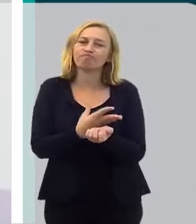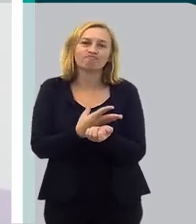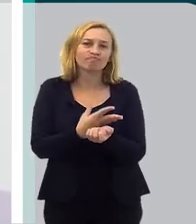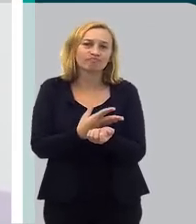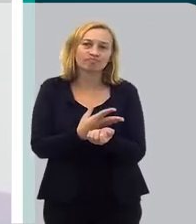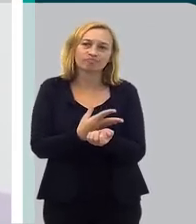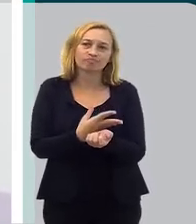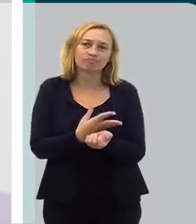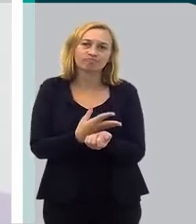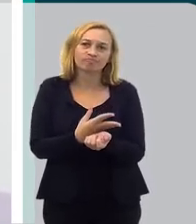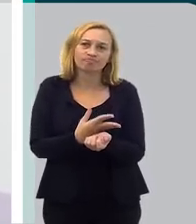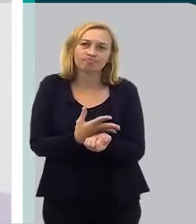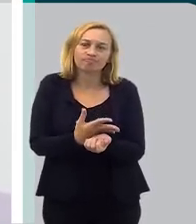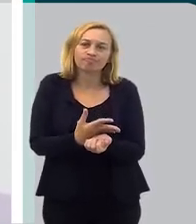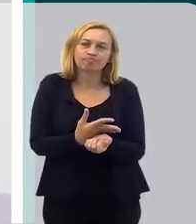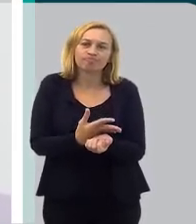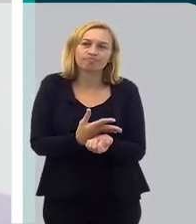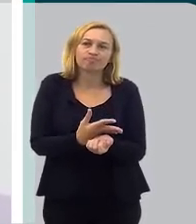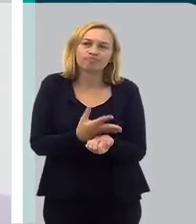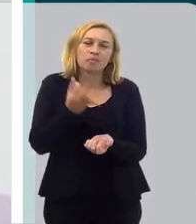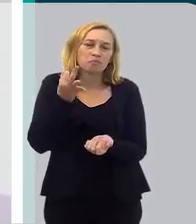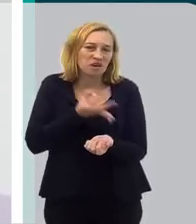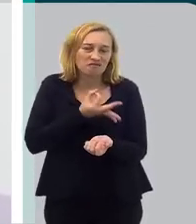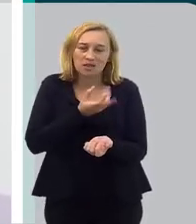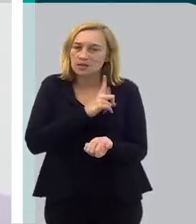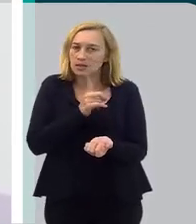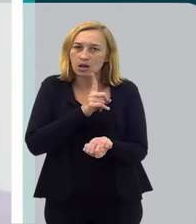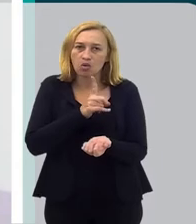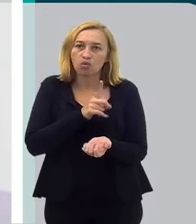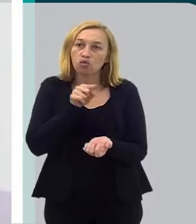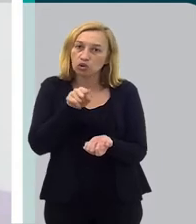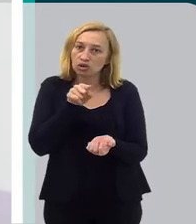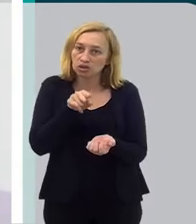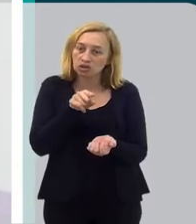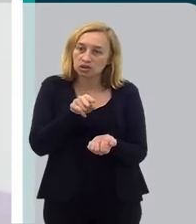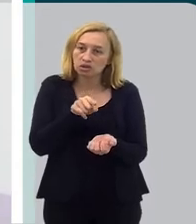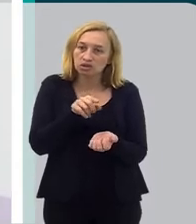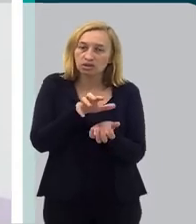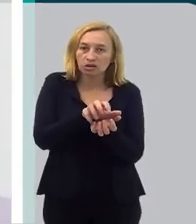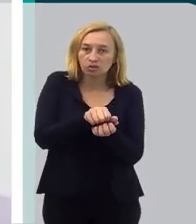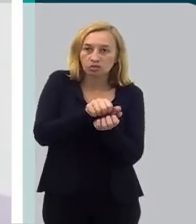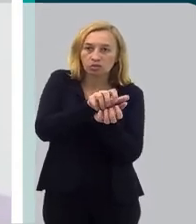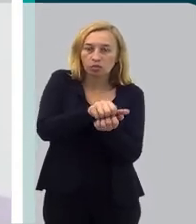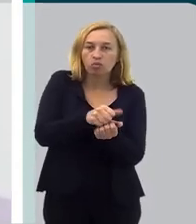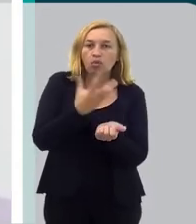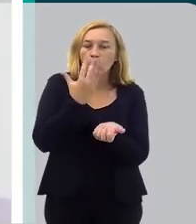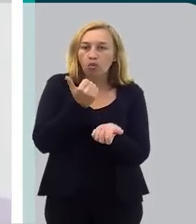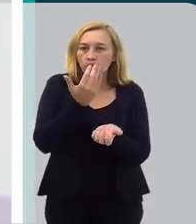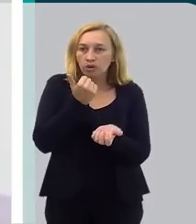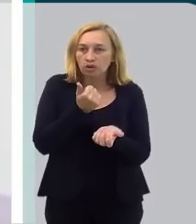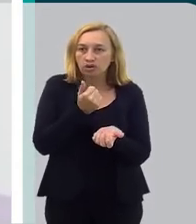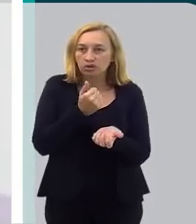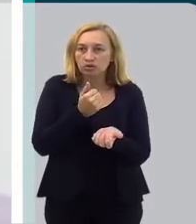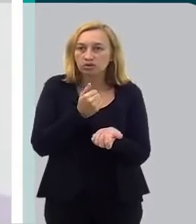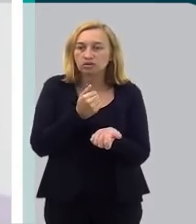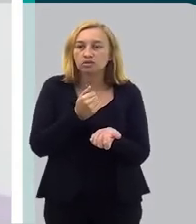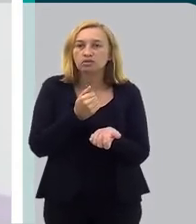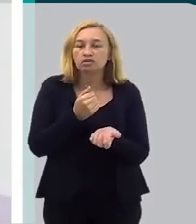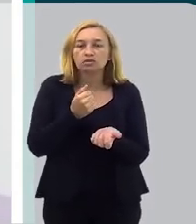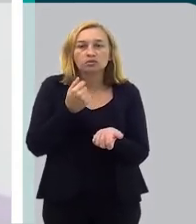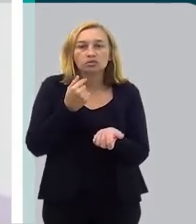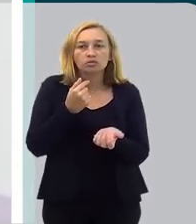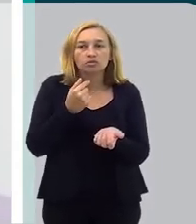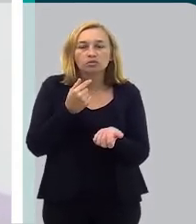uma mastigação na forma adequada. Você vai estar ingerindo alimentos ainda com